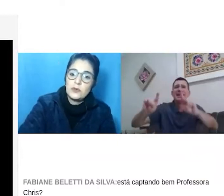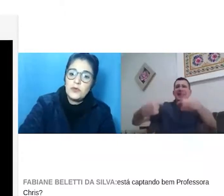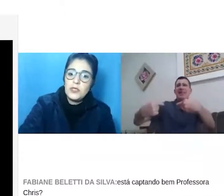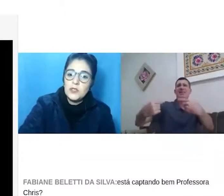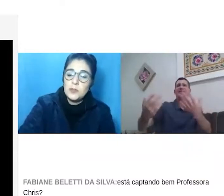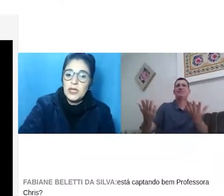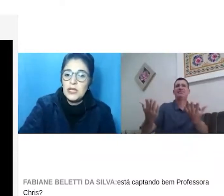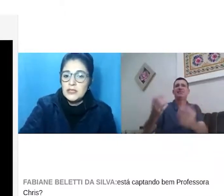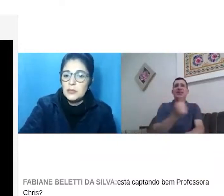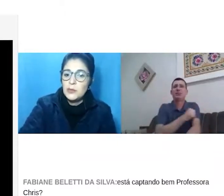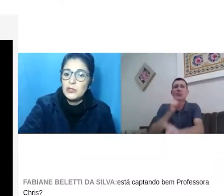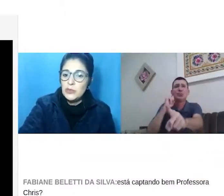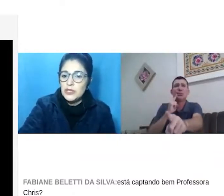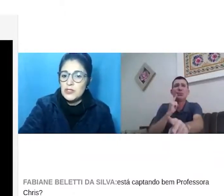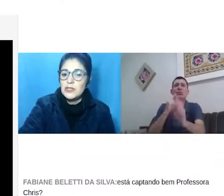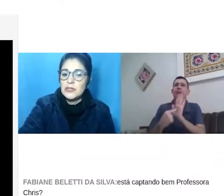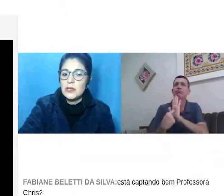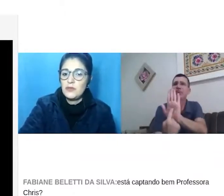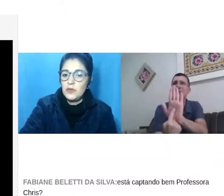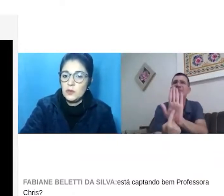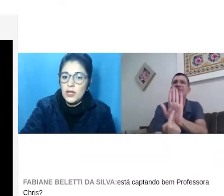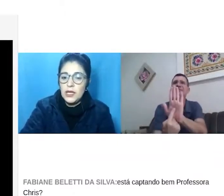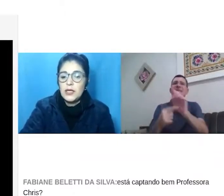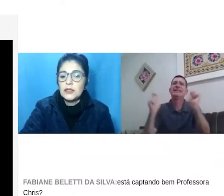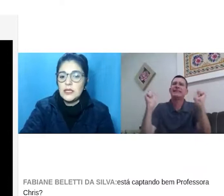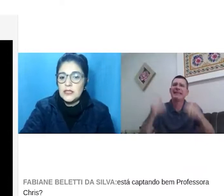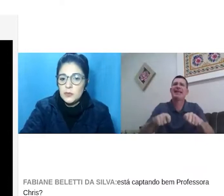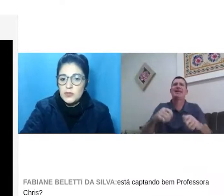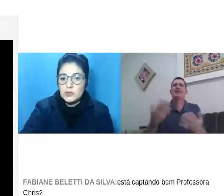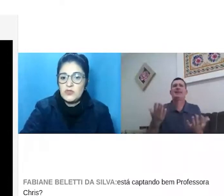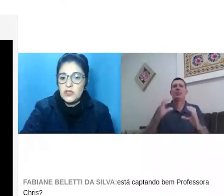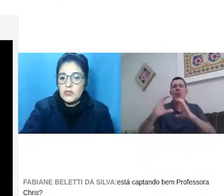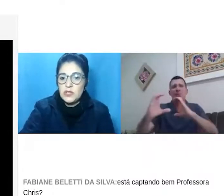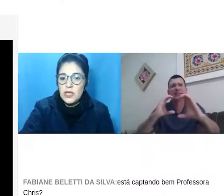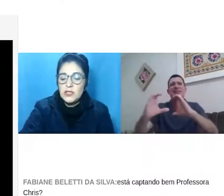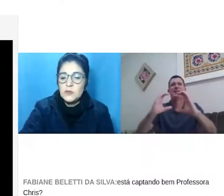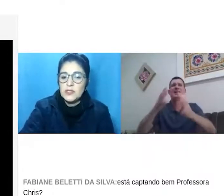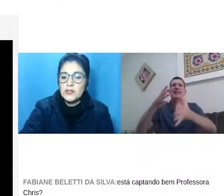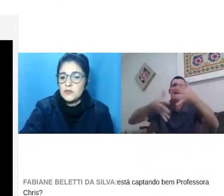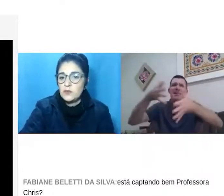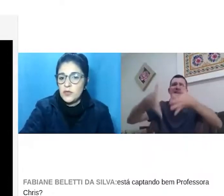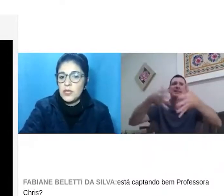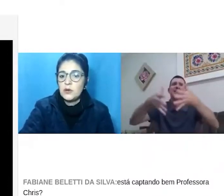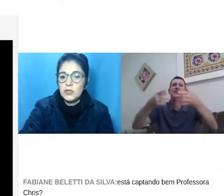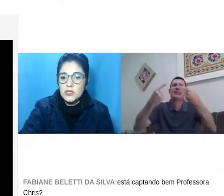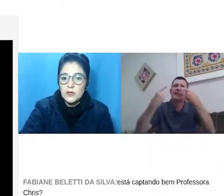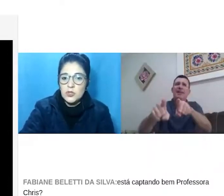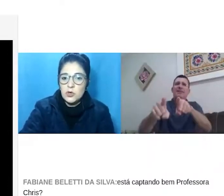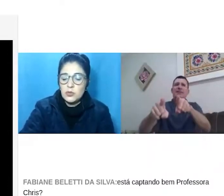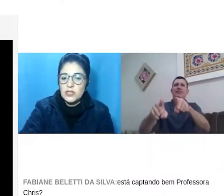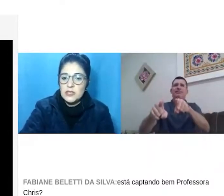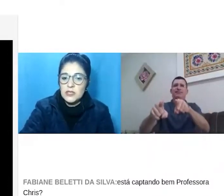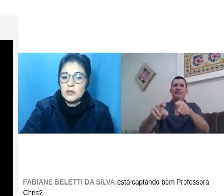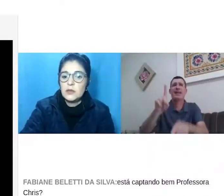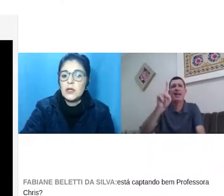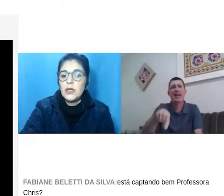alunos ouvintes, para eles, também é muito importante esse desafio, né? Trazer uma pessoa diferente deles, para desenvolver outras formas de